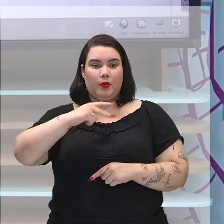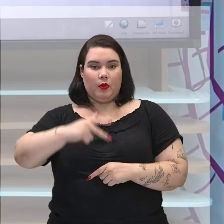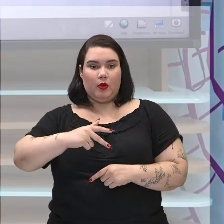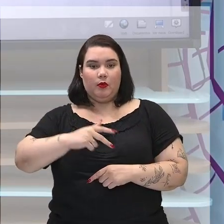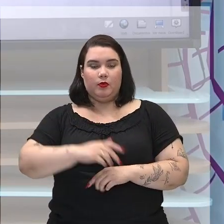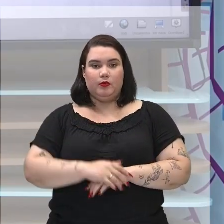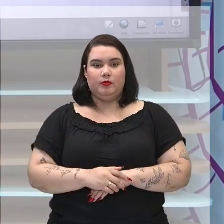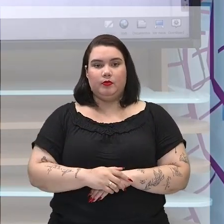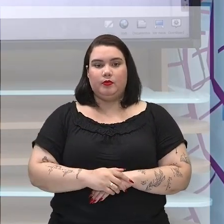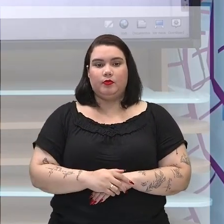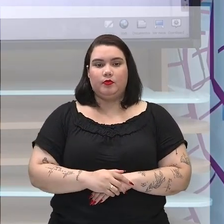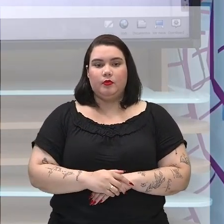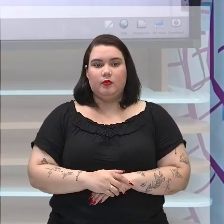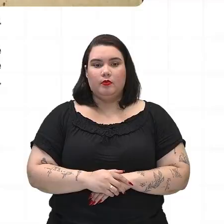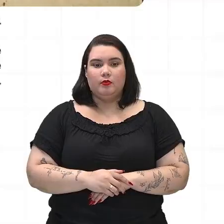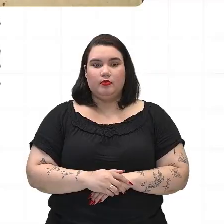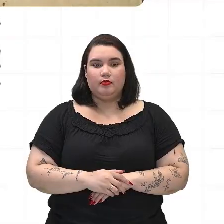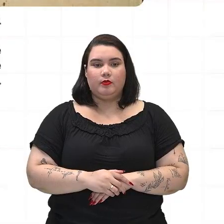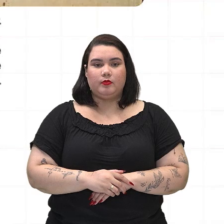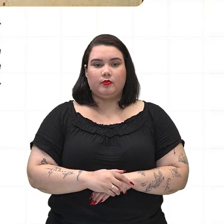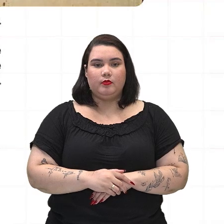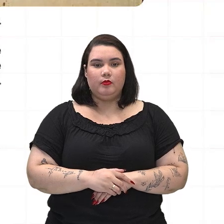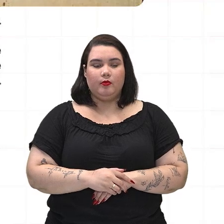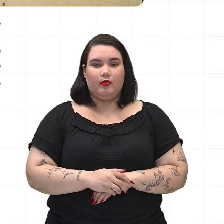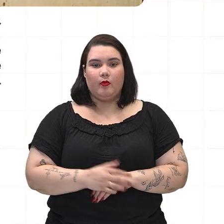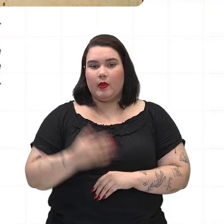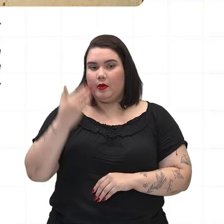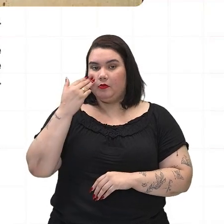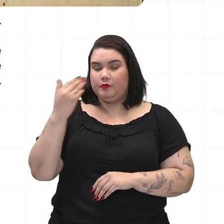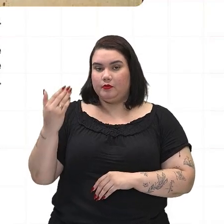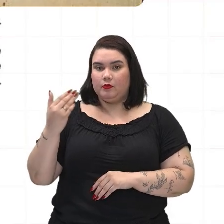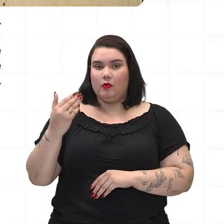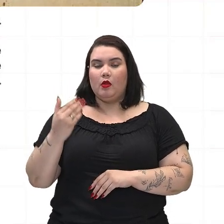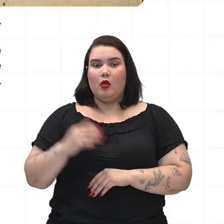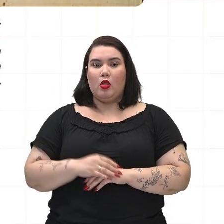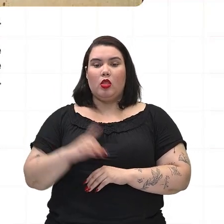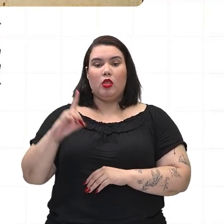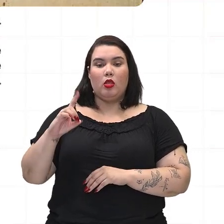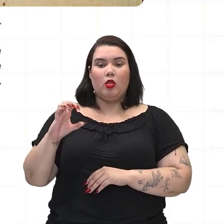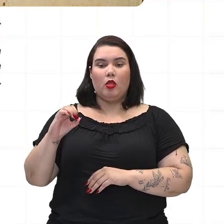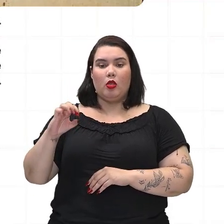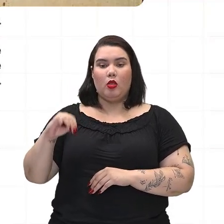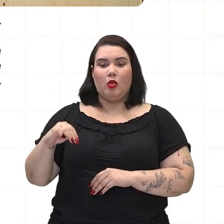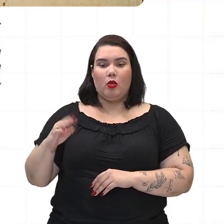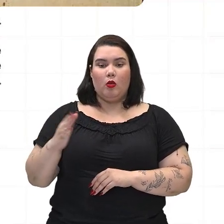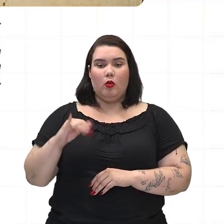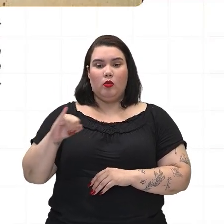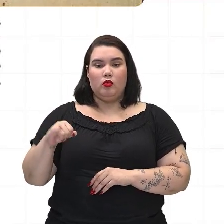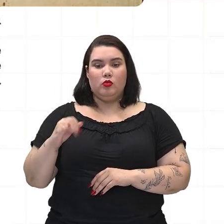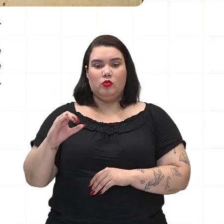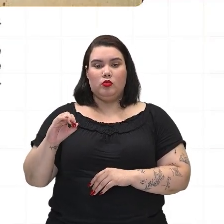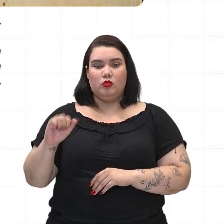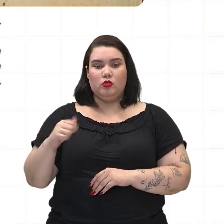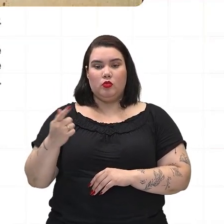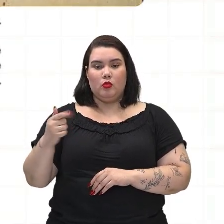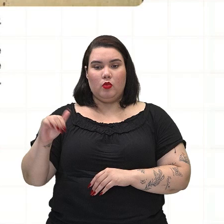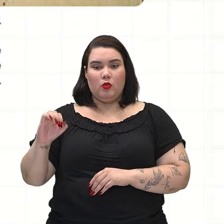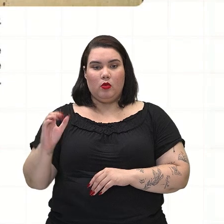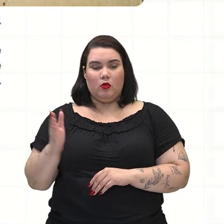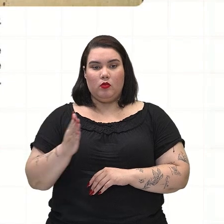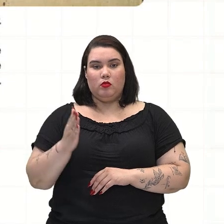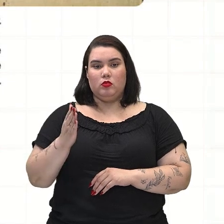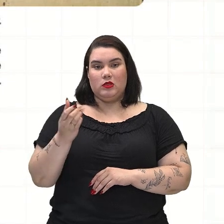o Dom João VI adiante Dom João VI justamente por não estar residindo